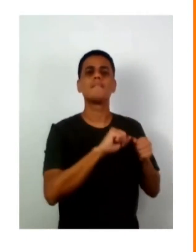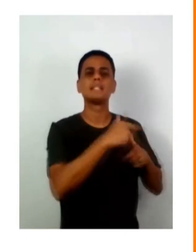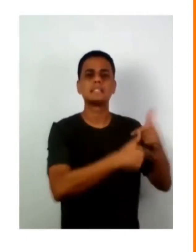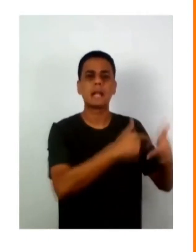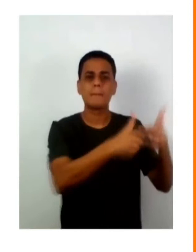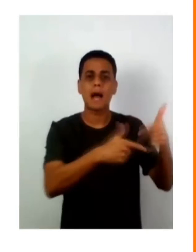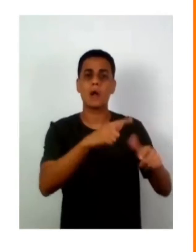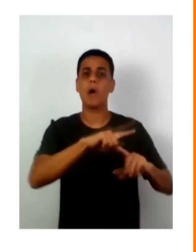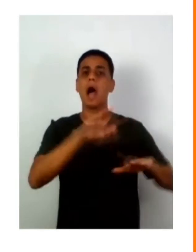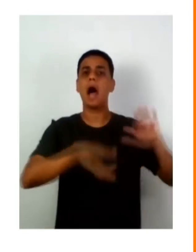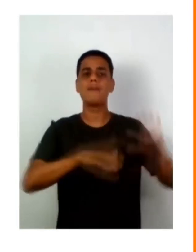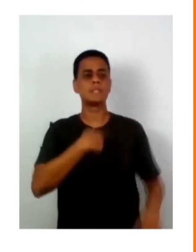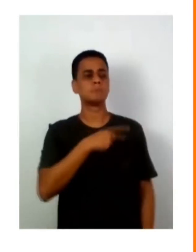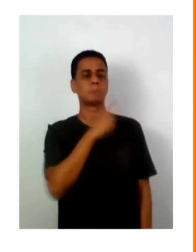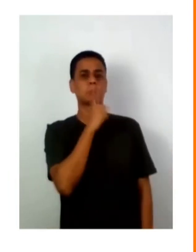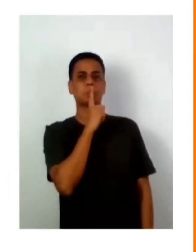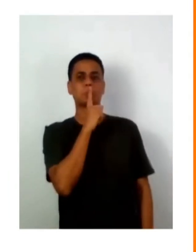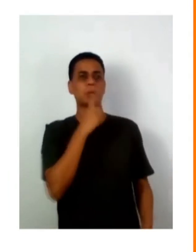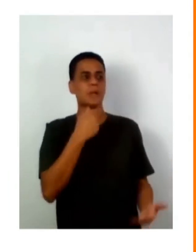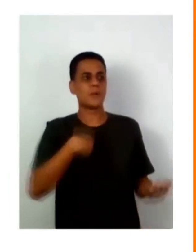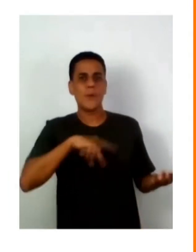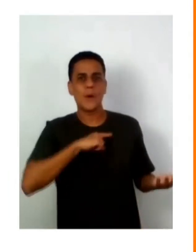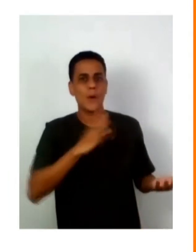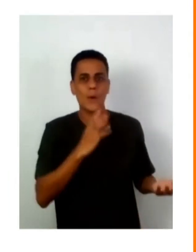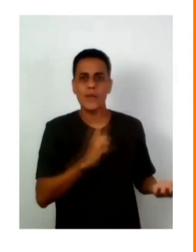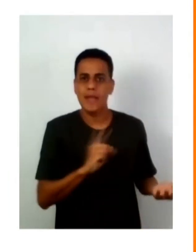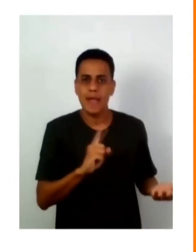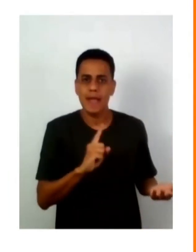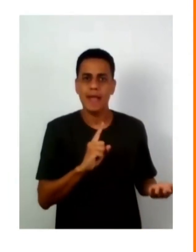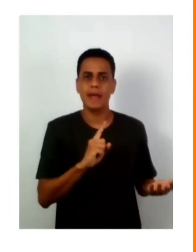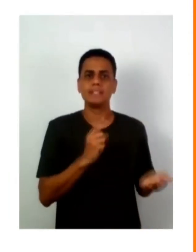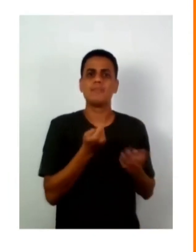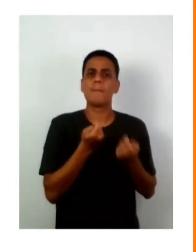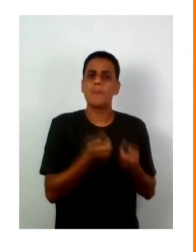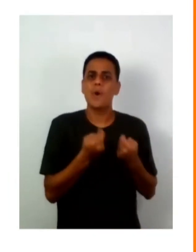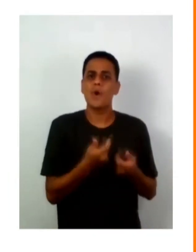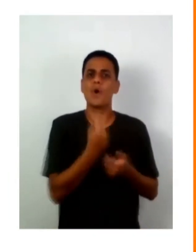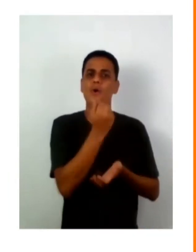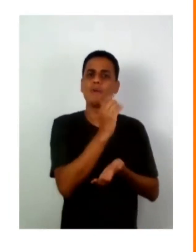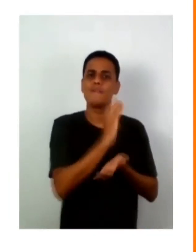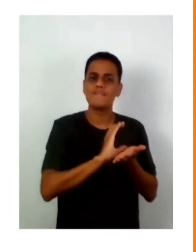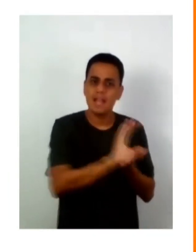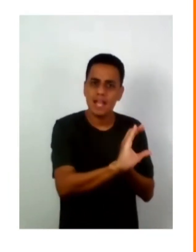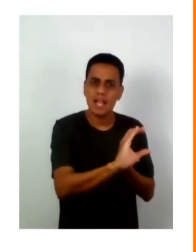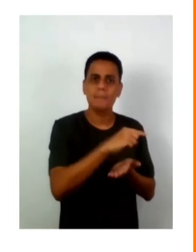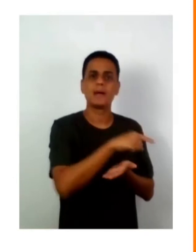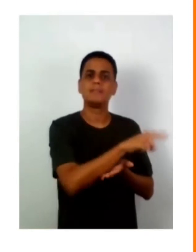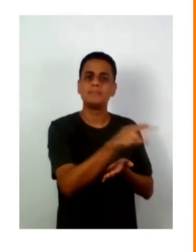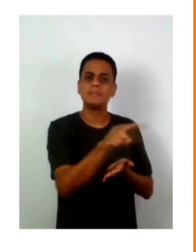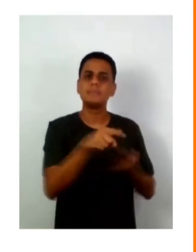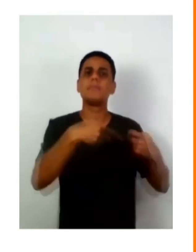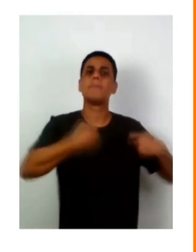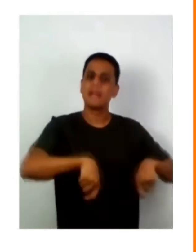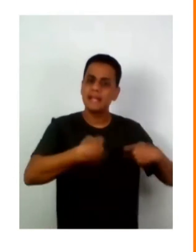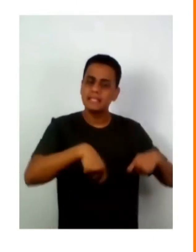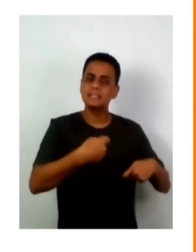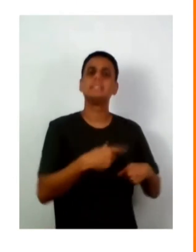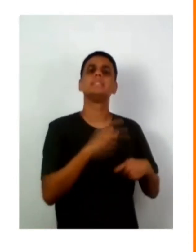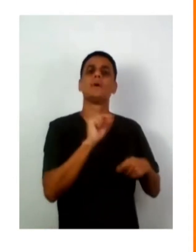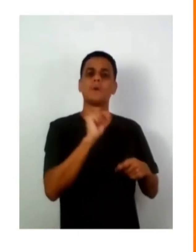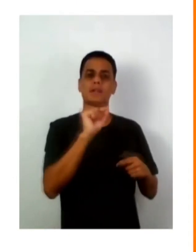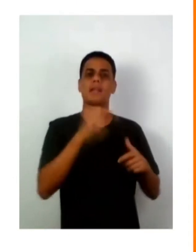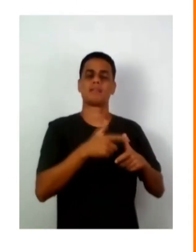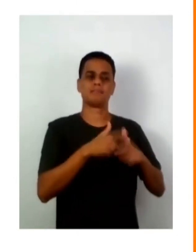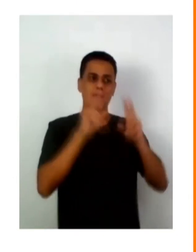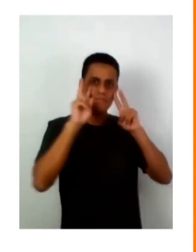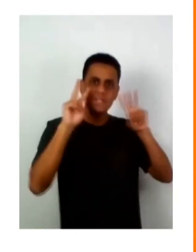fazendo um trabalho silencioso, reclusos e que precisam ter uma